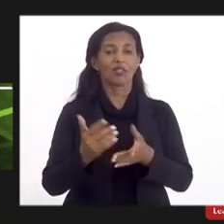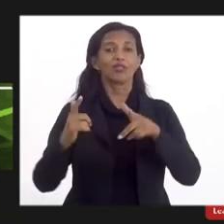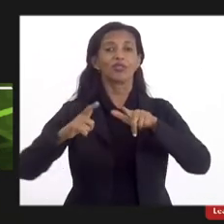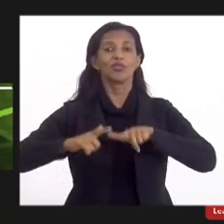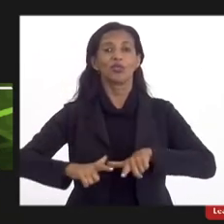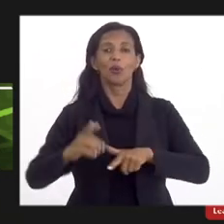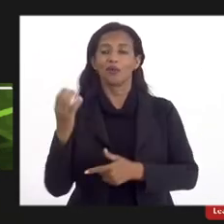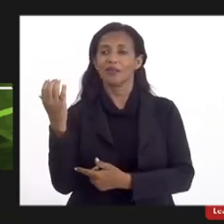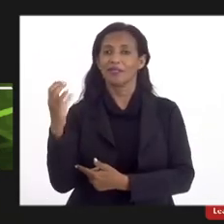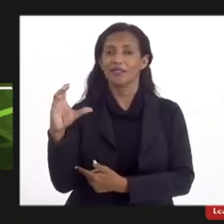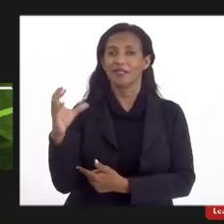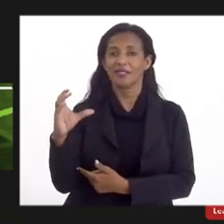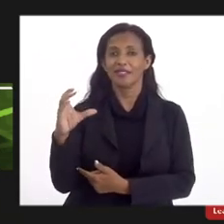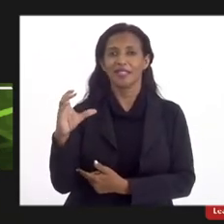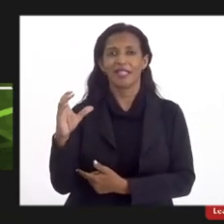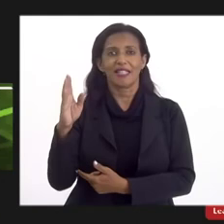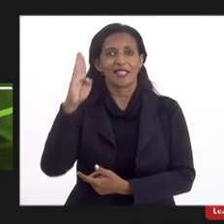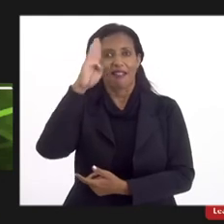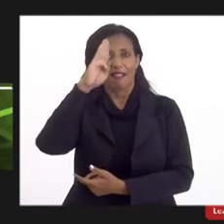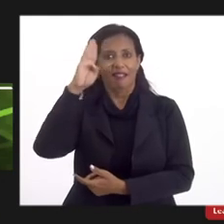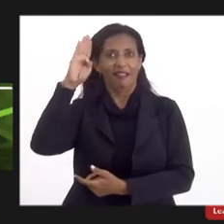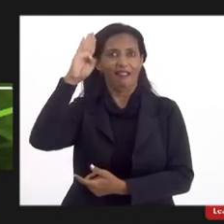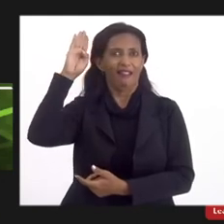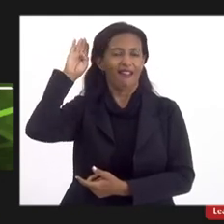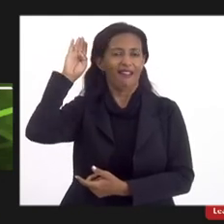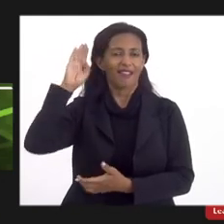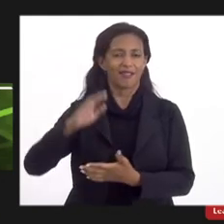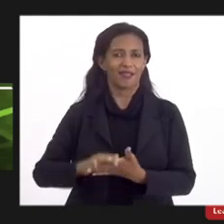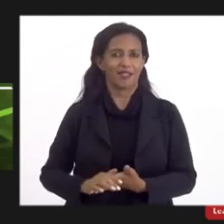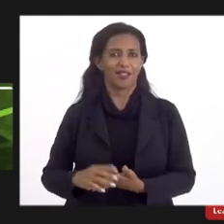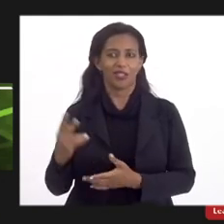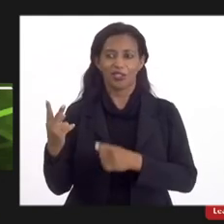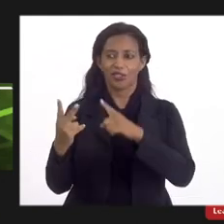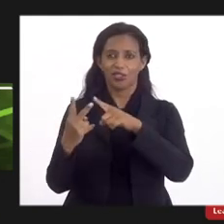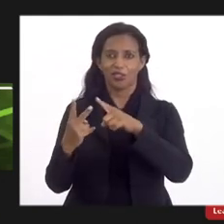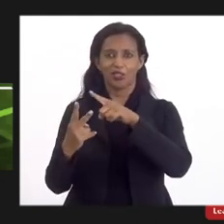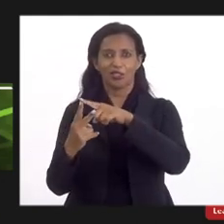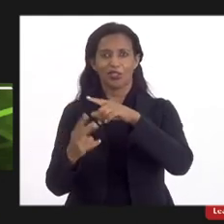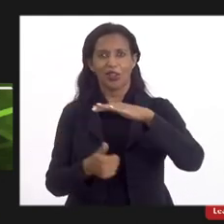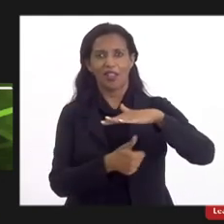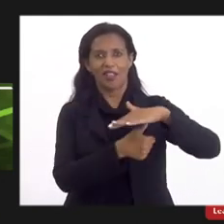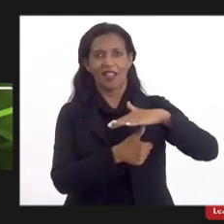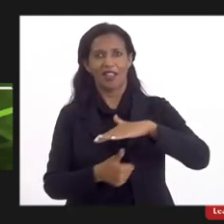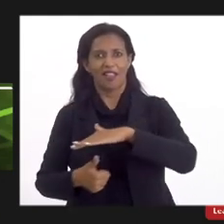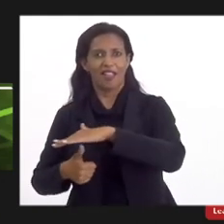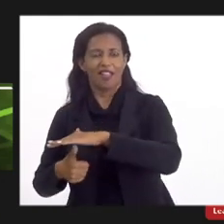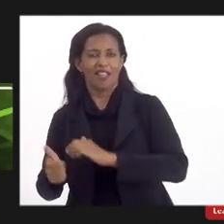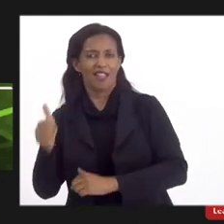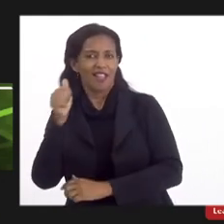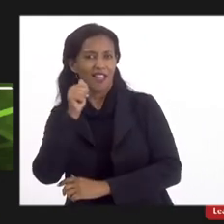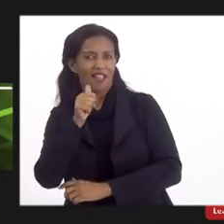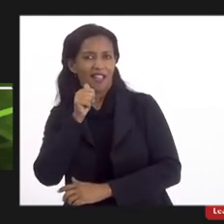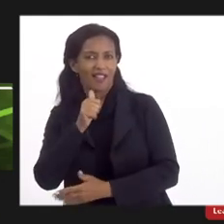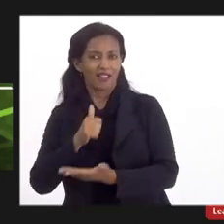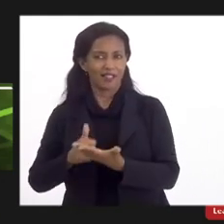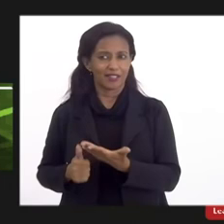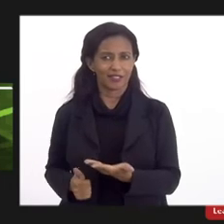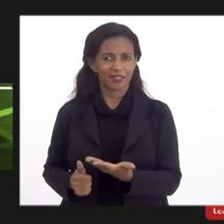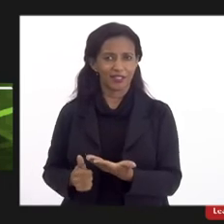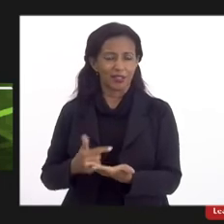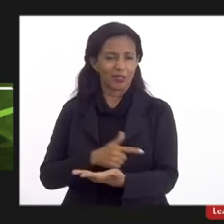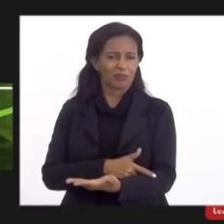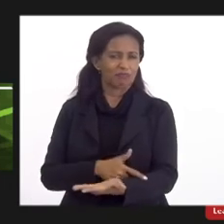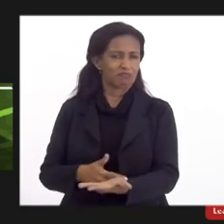da ciência da academia partiu de dois reitores de uma reitora que num